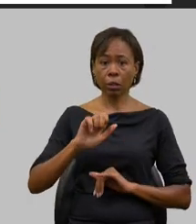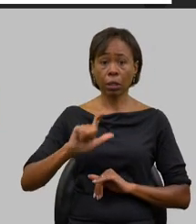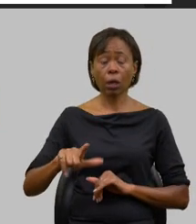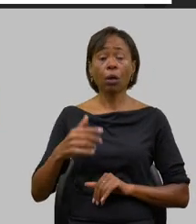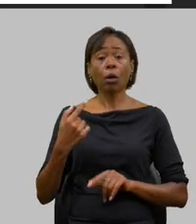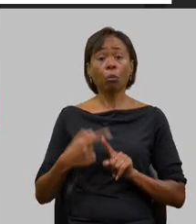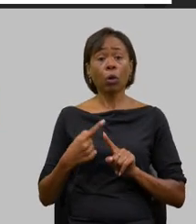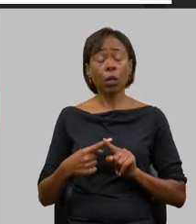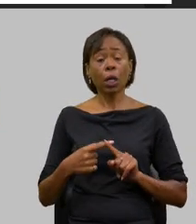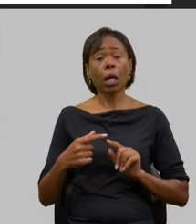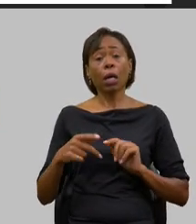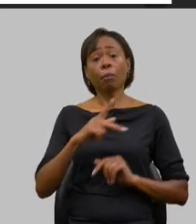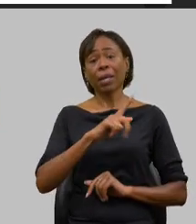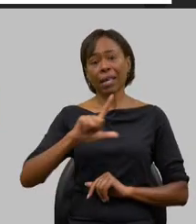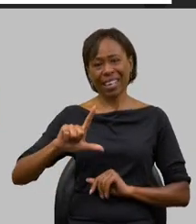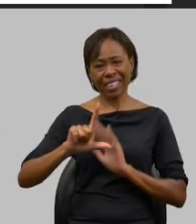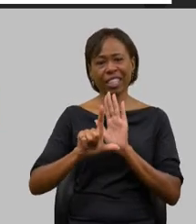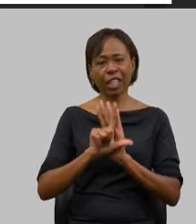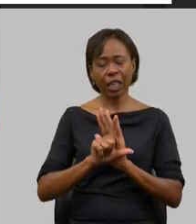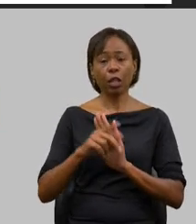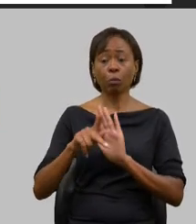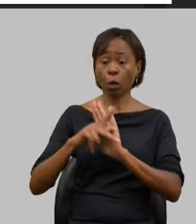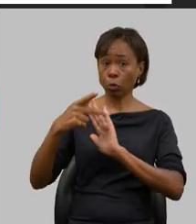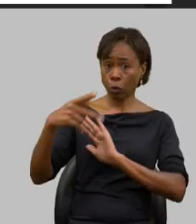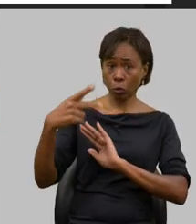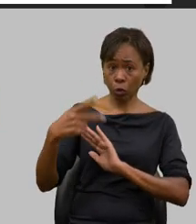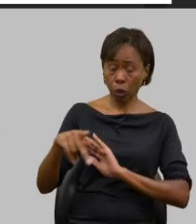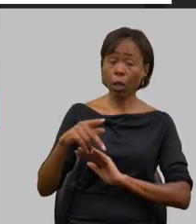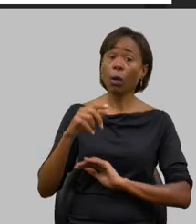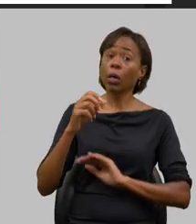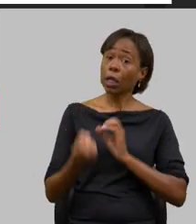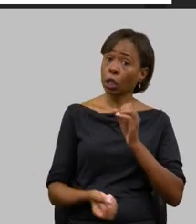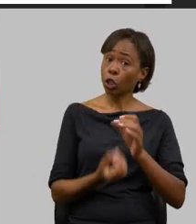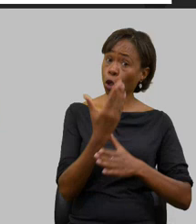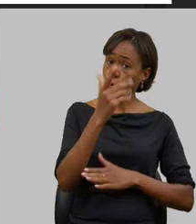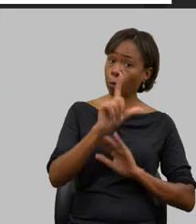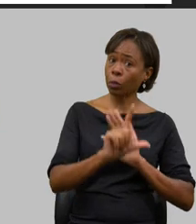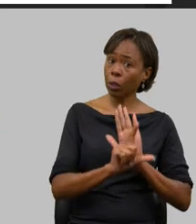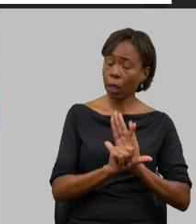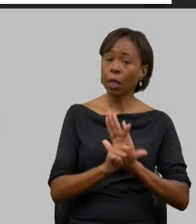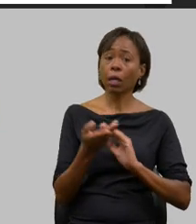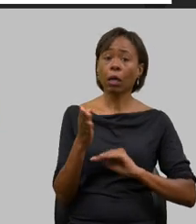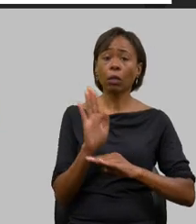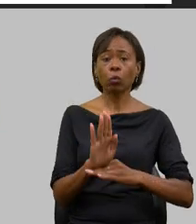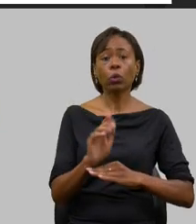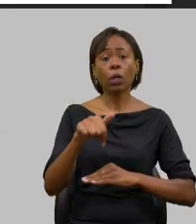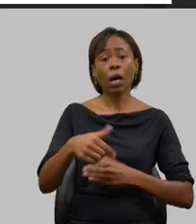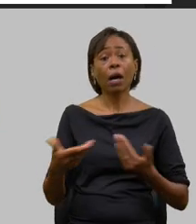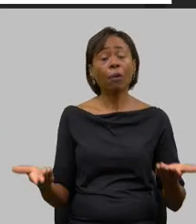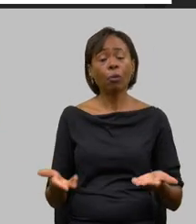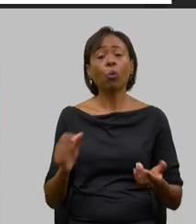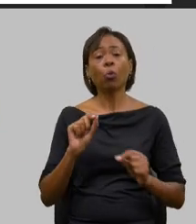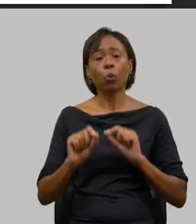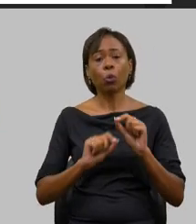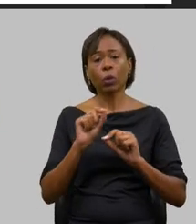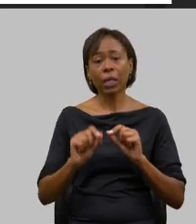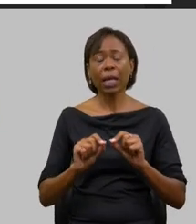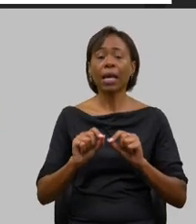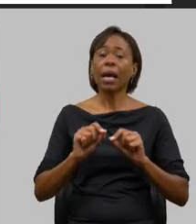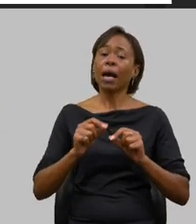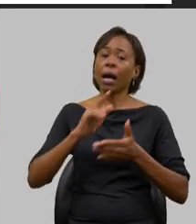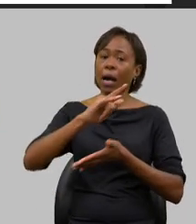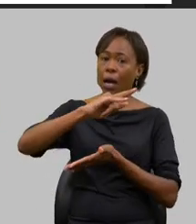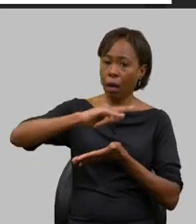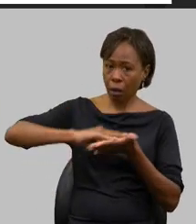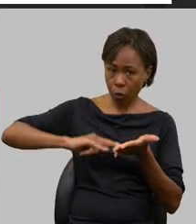PL da sua autoria o 3102 que culminou numa lei que vai favorecer agora a regularização fundiária dentro do